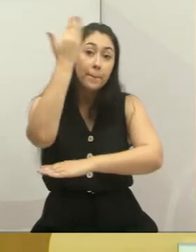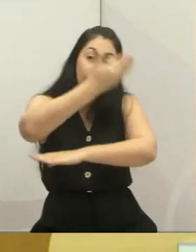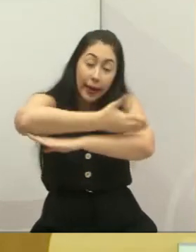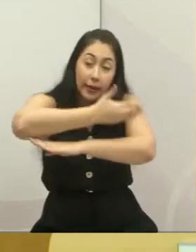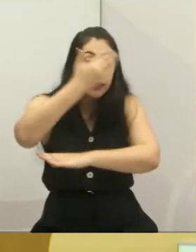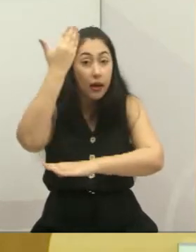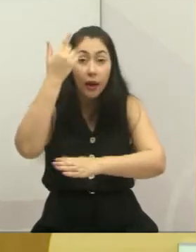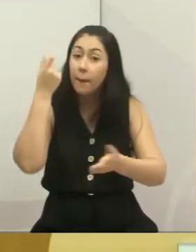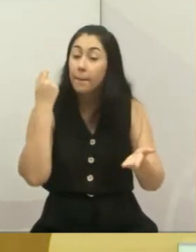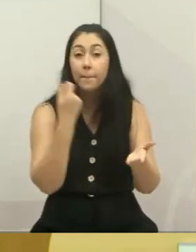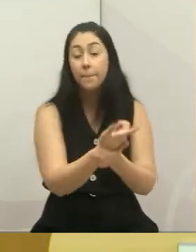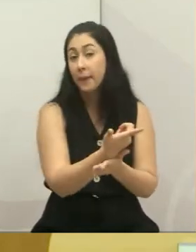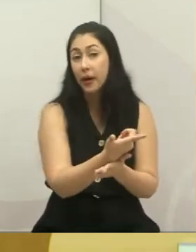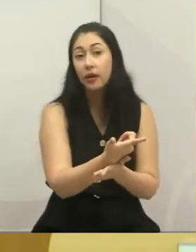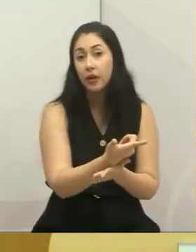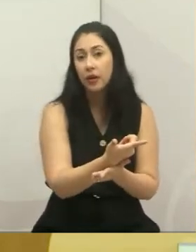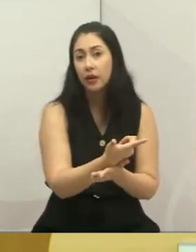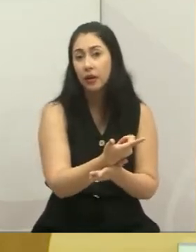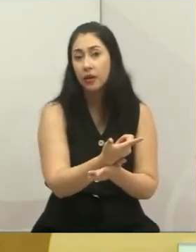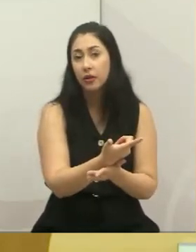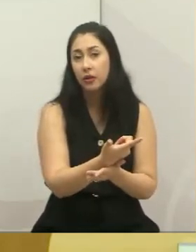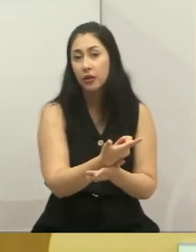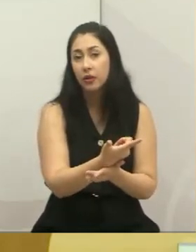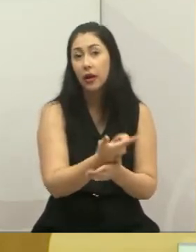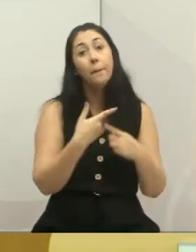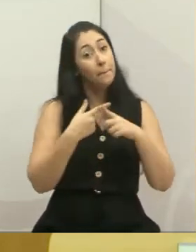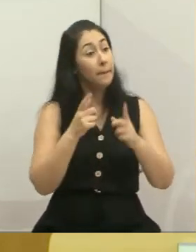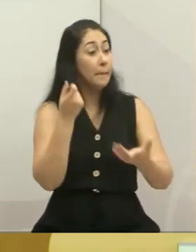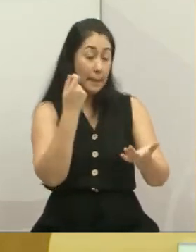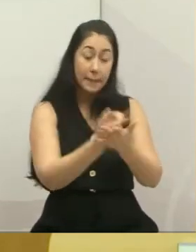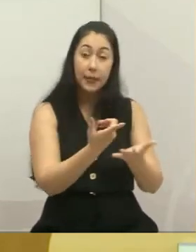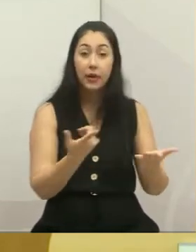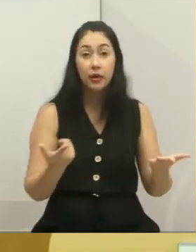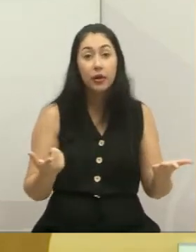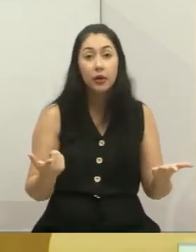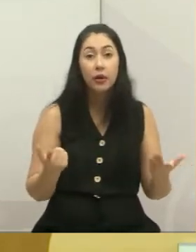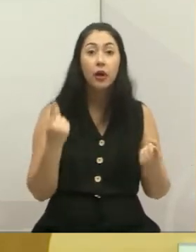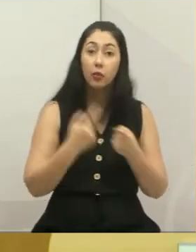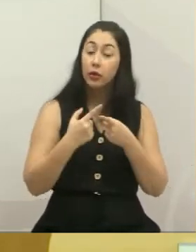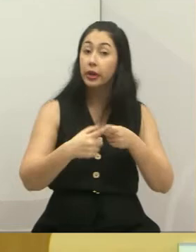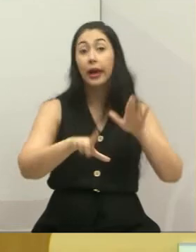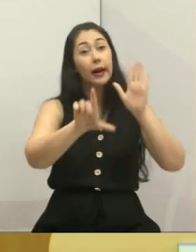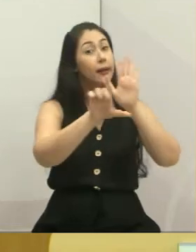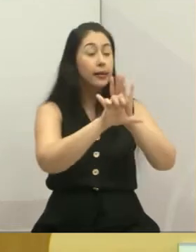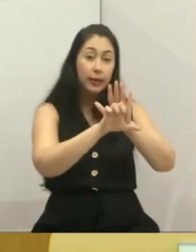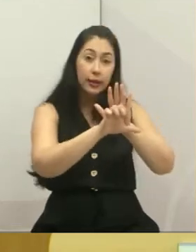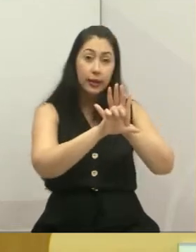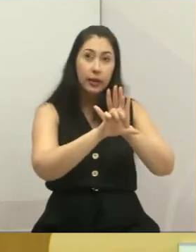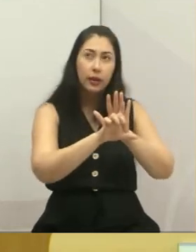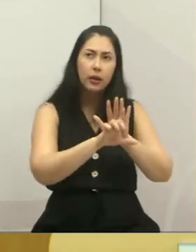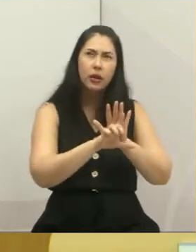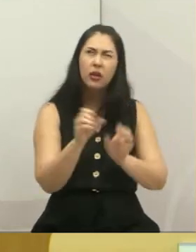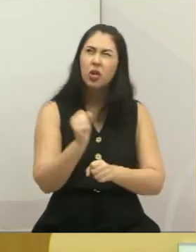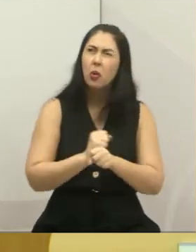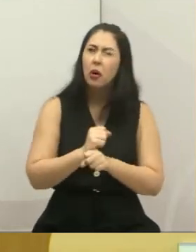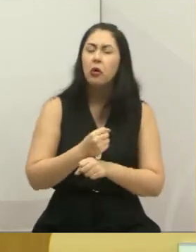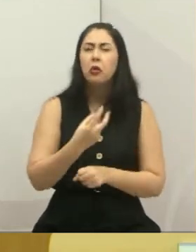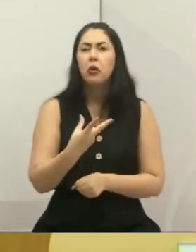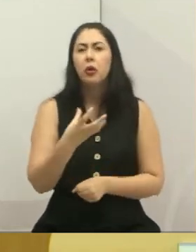Eles pagam a pedágio que não era nem para pagar a pedágio. Mas eles pagam. Porque a lei, que foi feita em 2003,